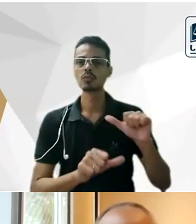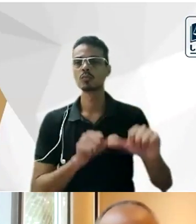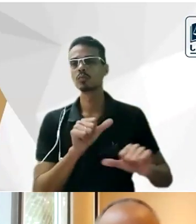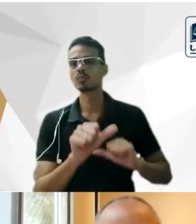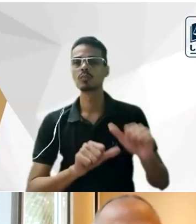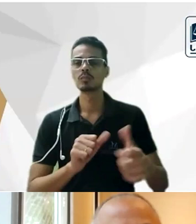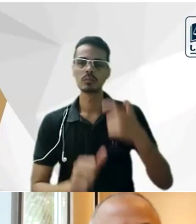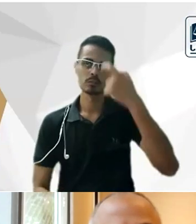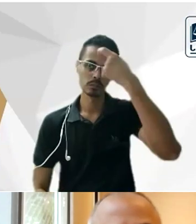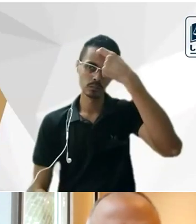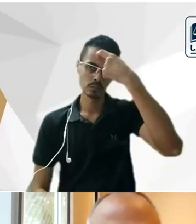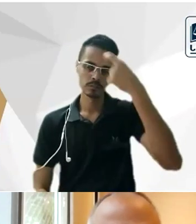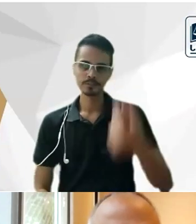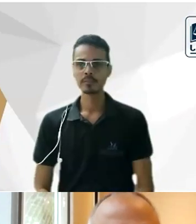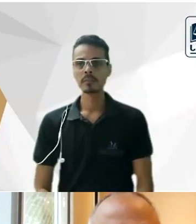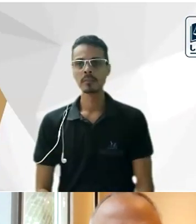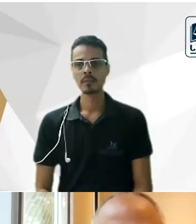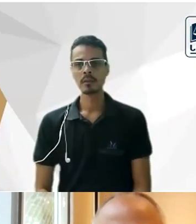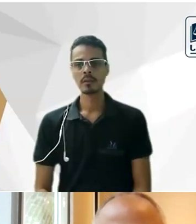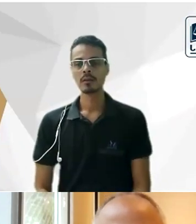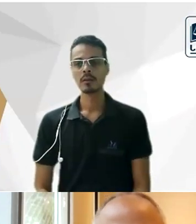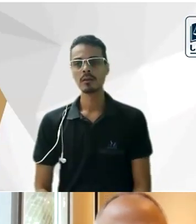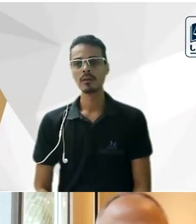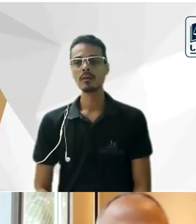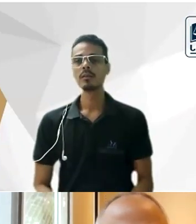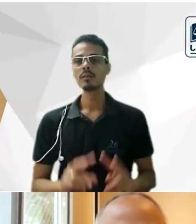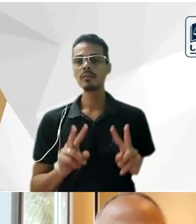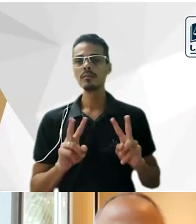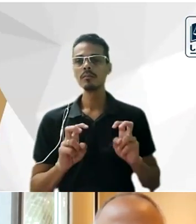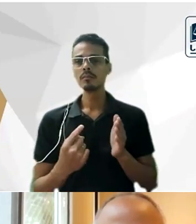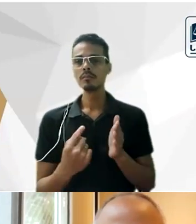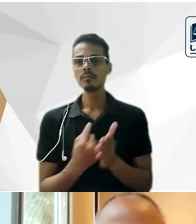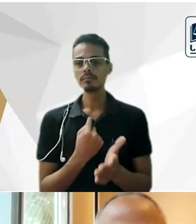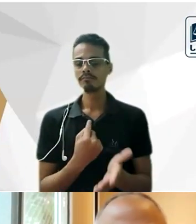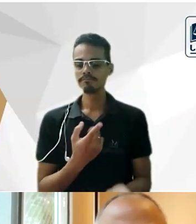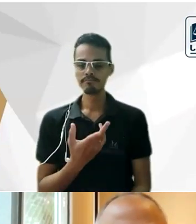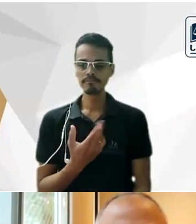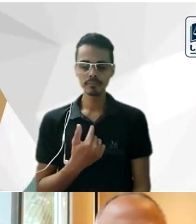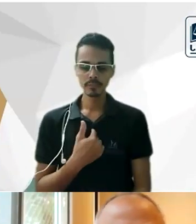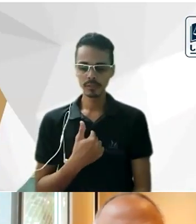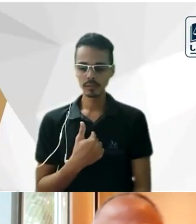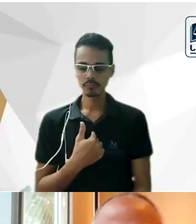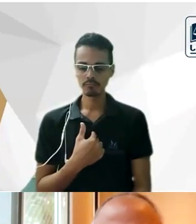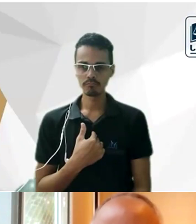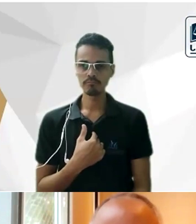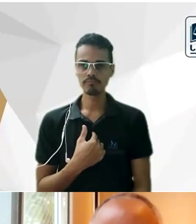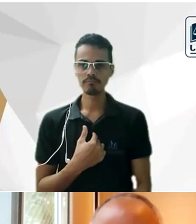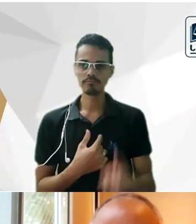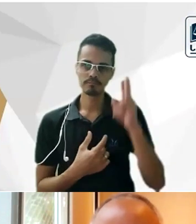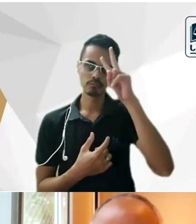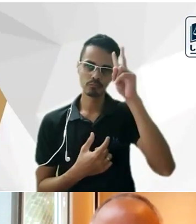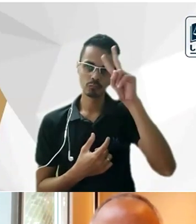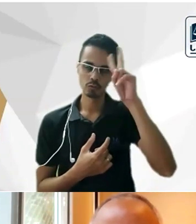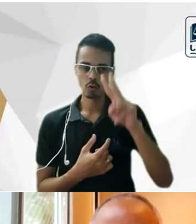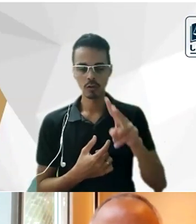sobre as perguntas eu não julgo como historiador eu não julgo se há